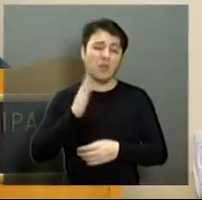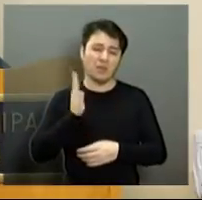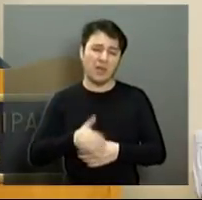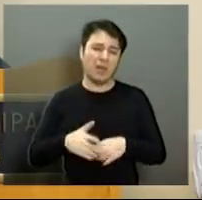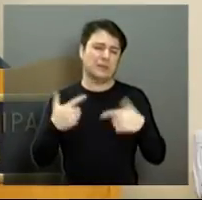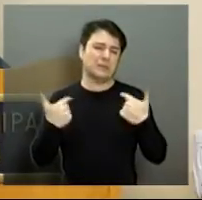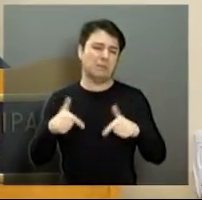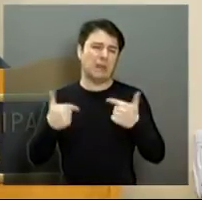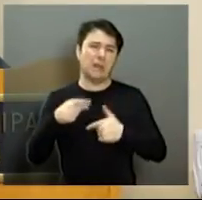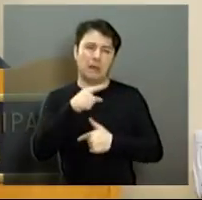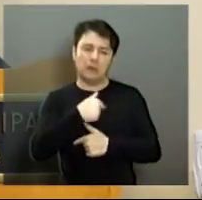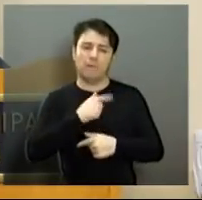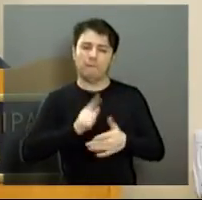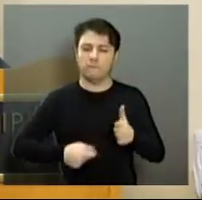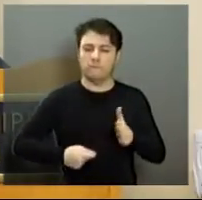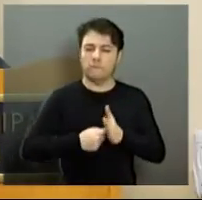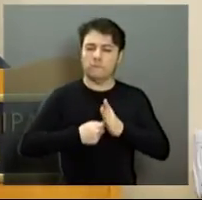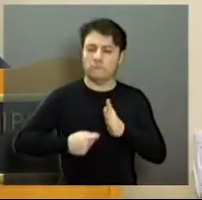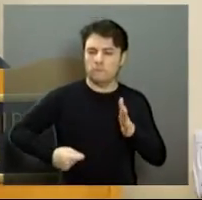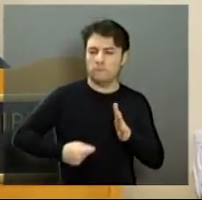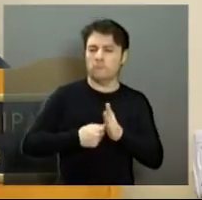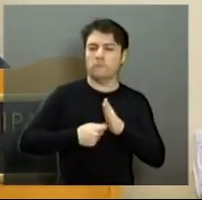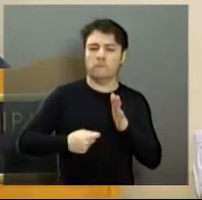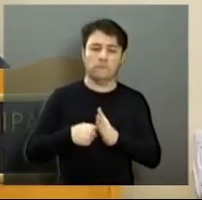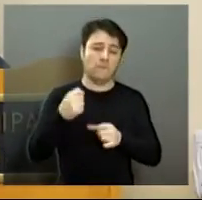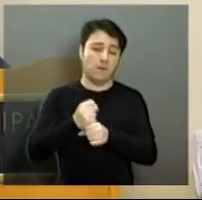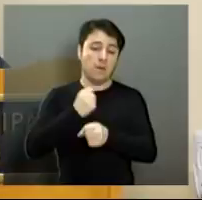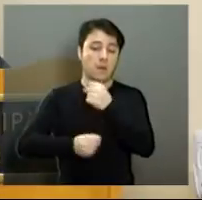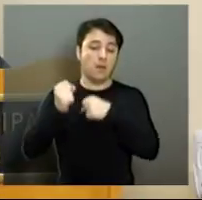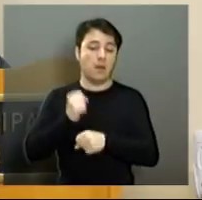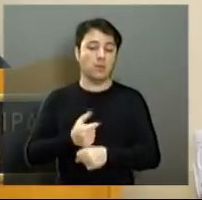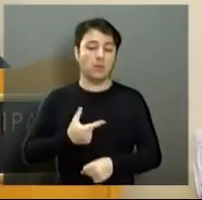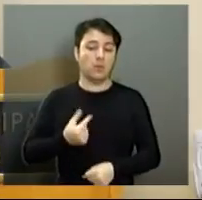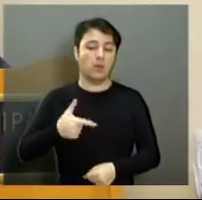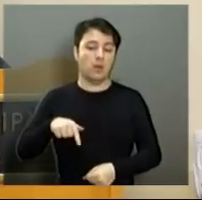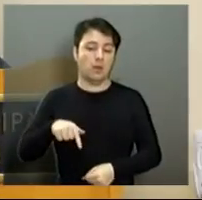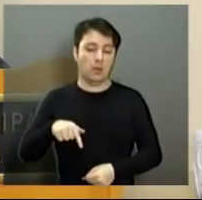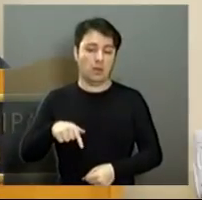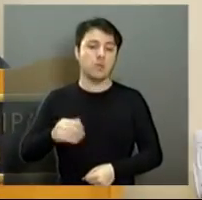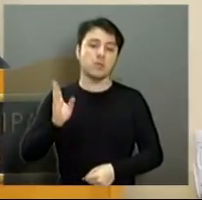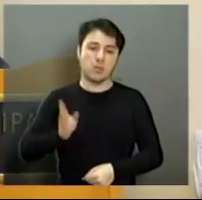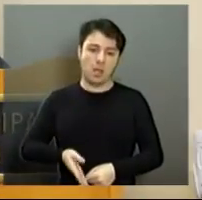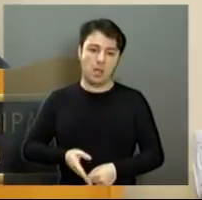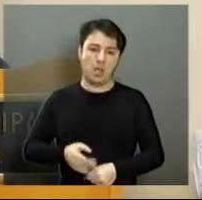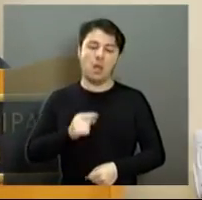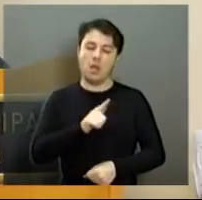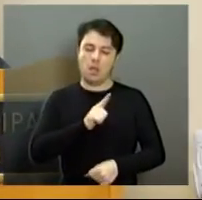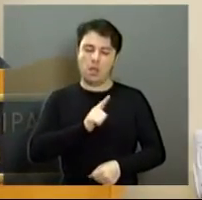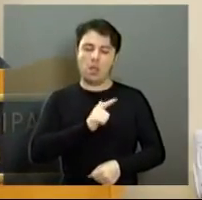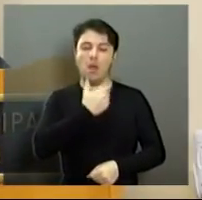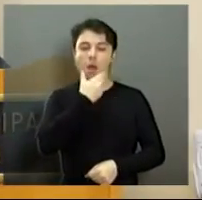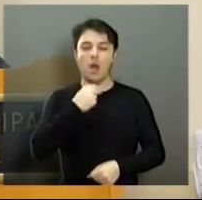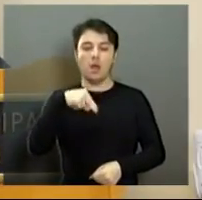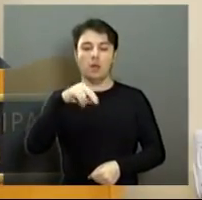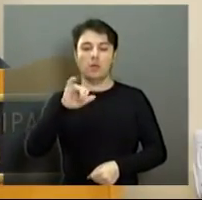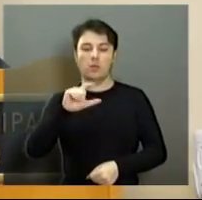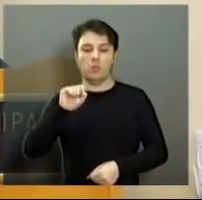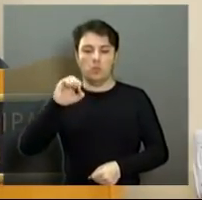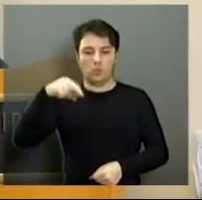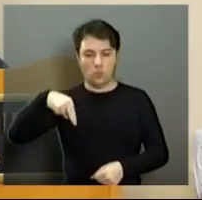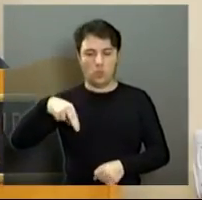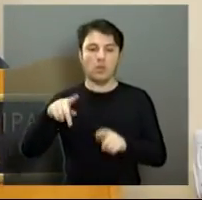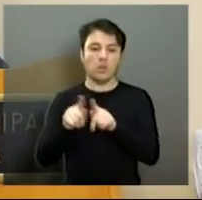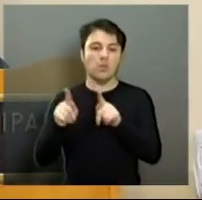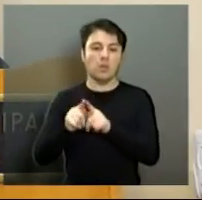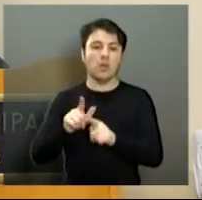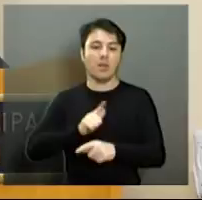trabalhando nela desde o ano passado, também já está programado com o Nilson Carneiro, junto com o DR também